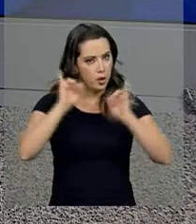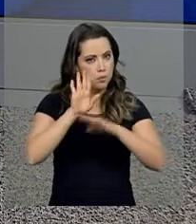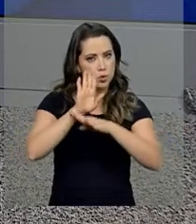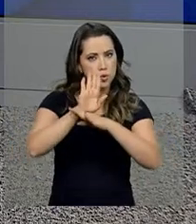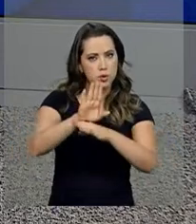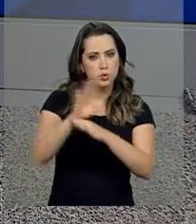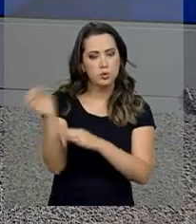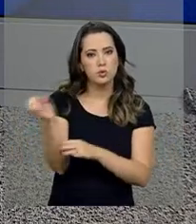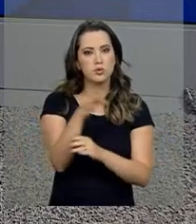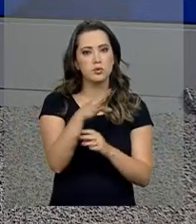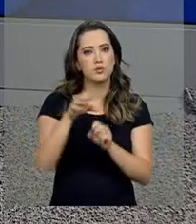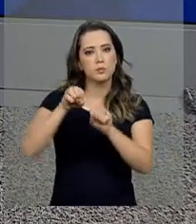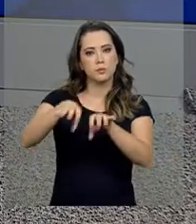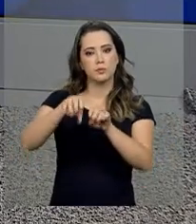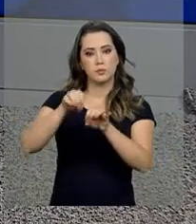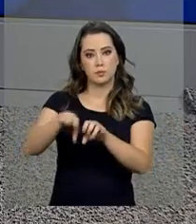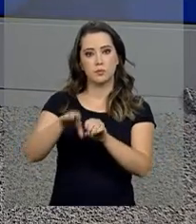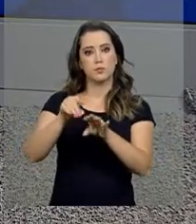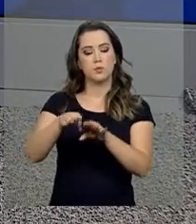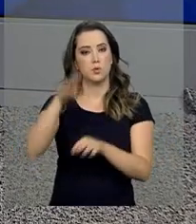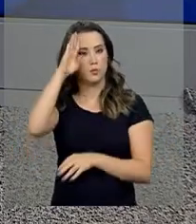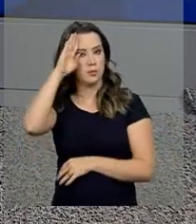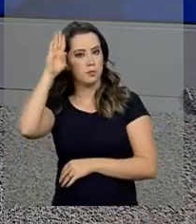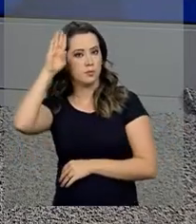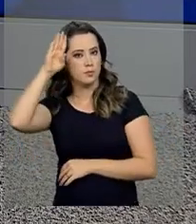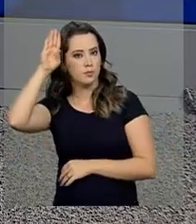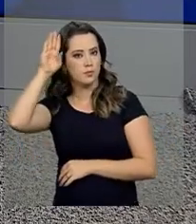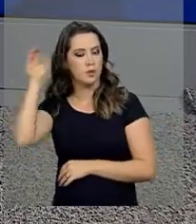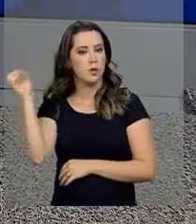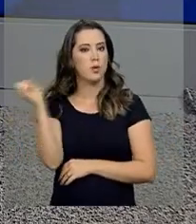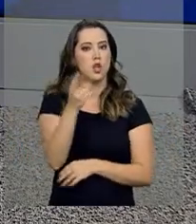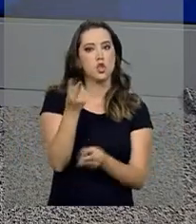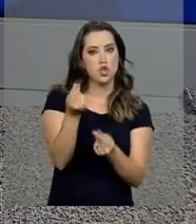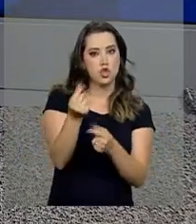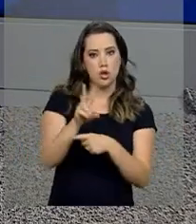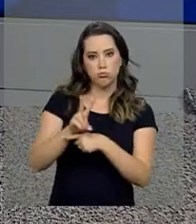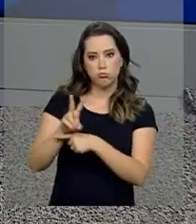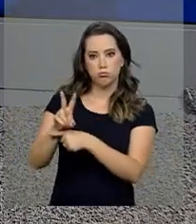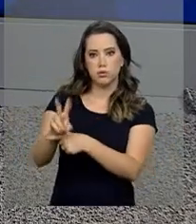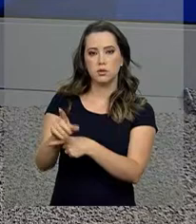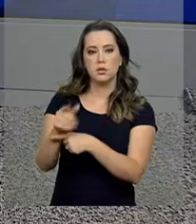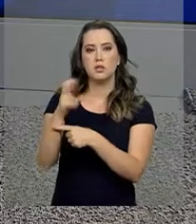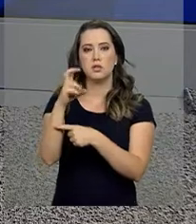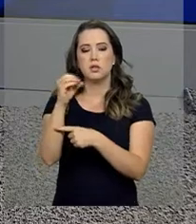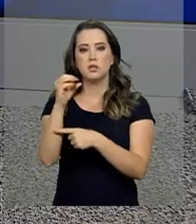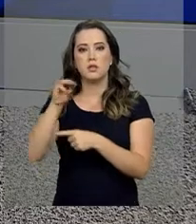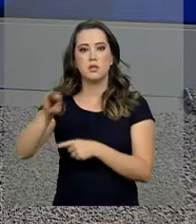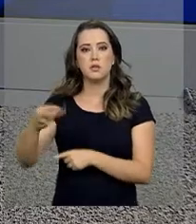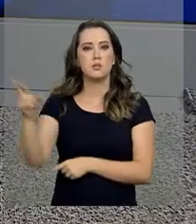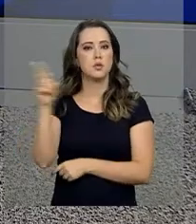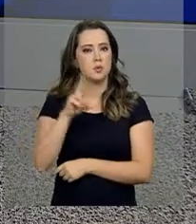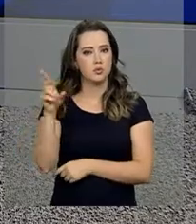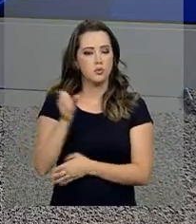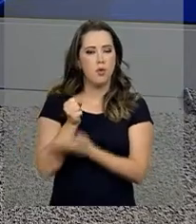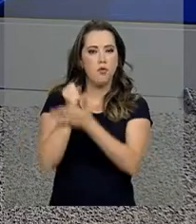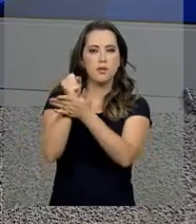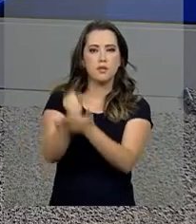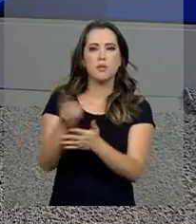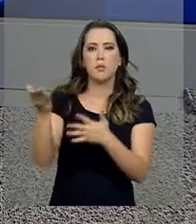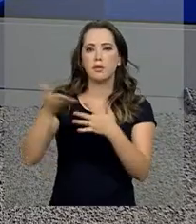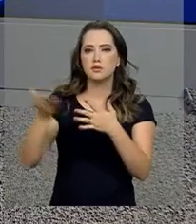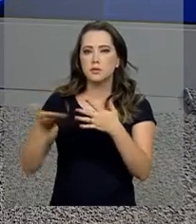o programa de apoio à inovação em educação no ensino superior, uma linha de crédito de 500 milhões de reais será